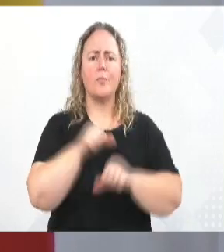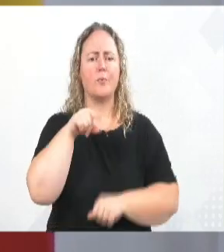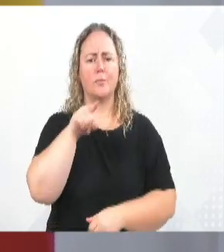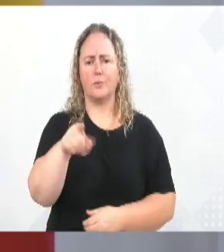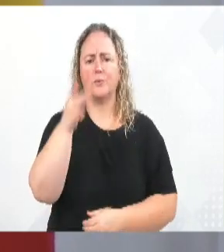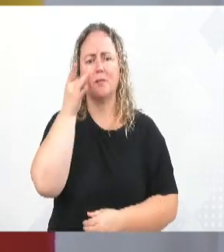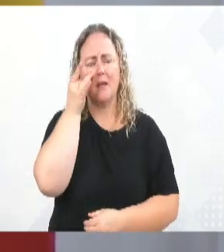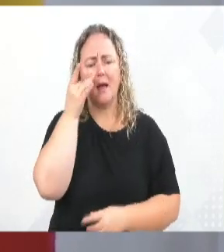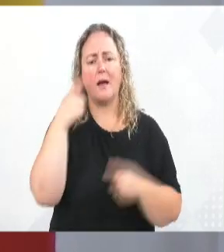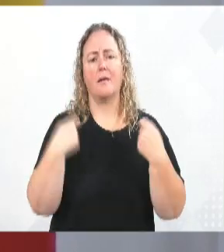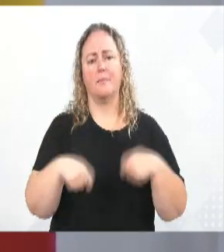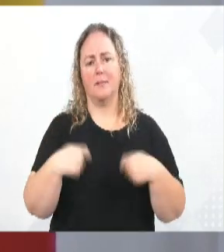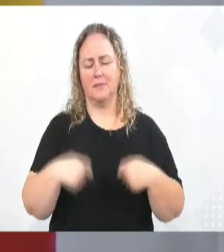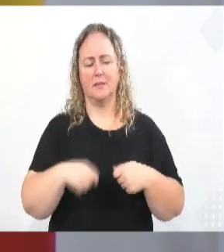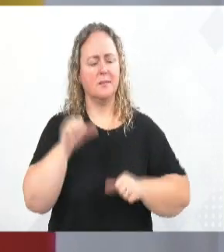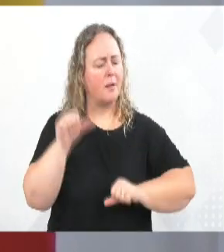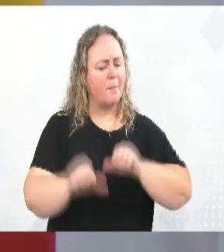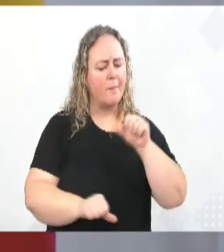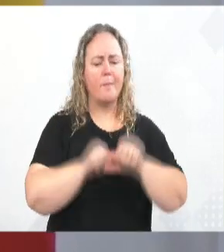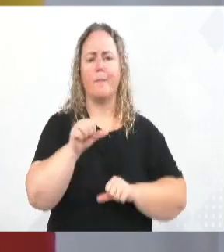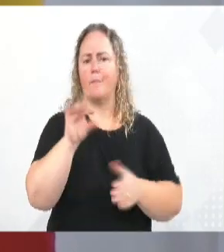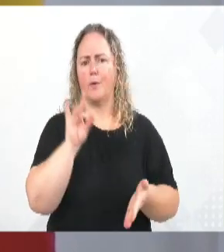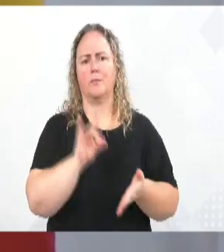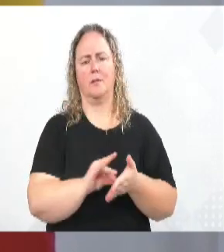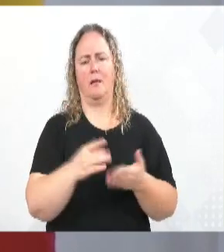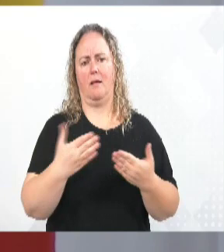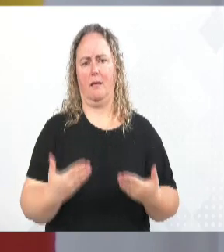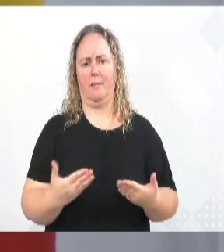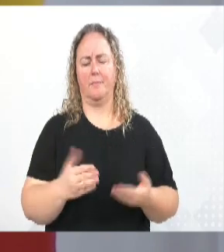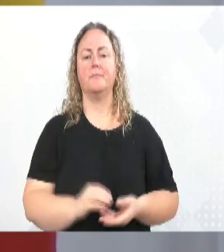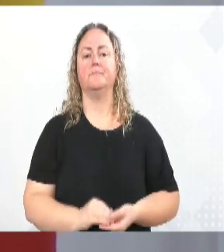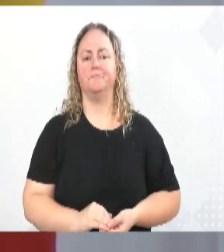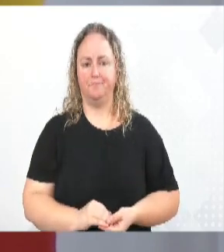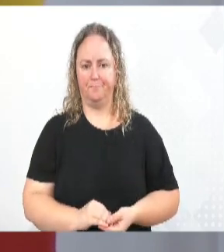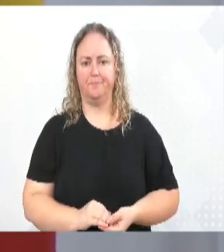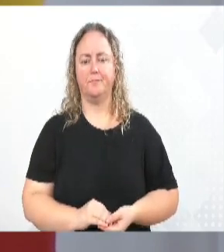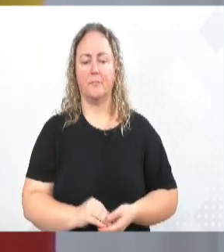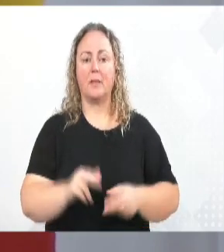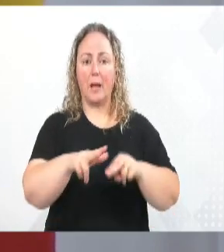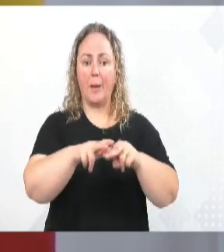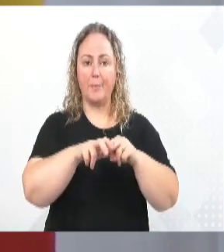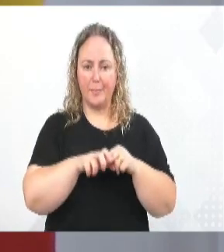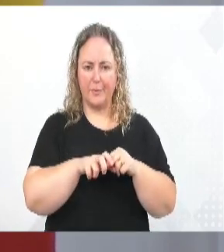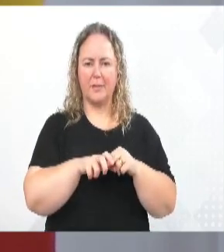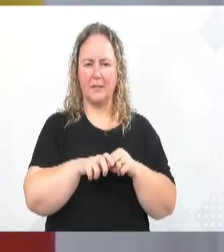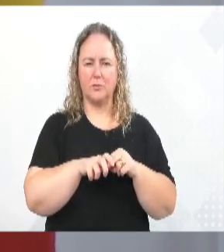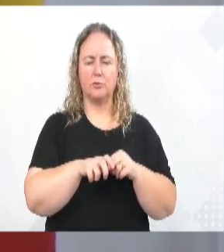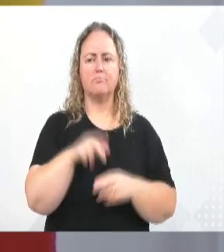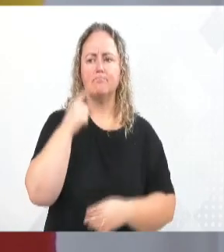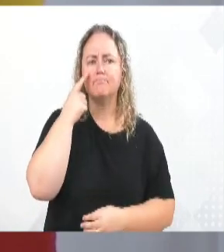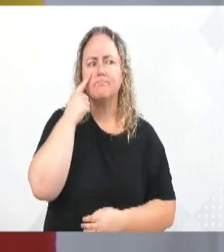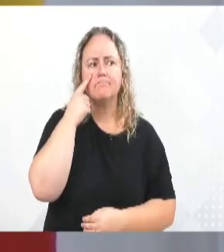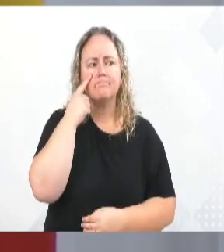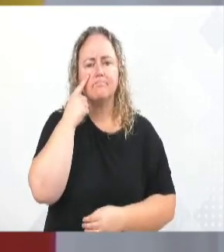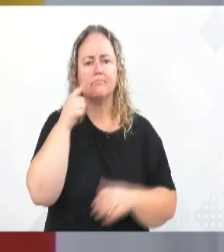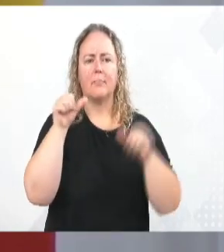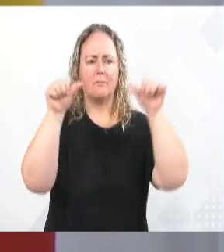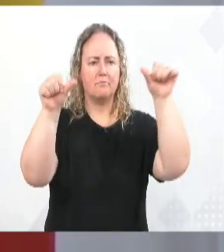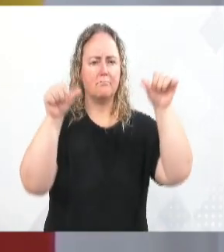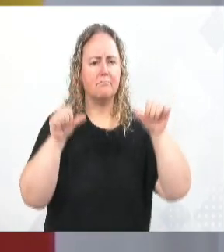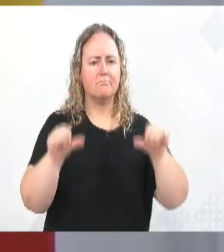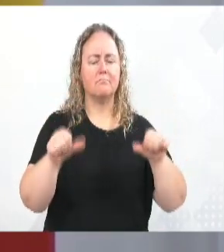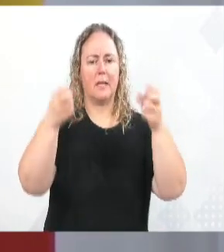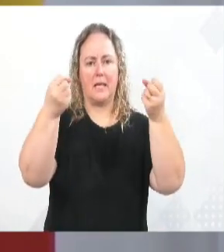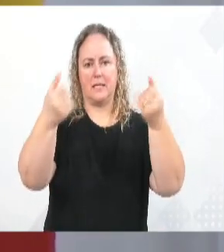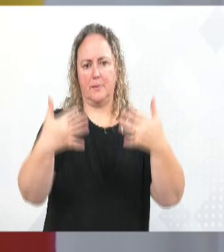não é, vereador Beltrame? A gente precisa modificar esse quadro. Então, gostaria, sim, que a gente tivesse colocado cartazes, explicando, porque